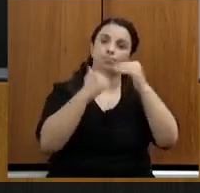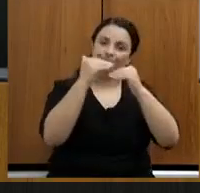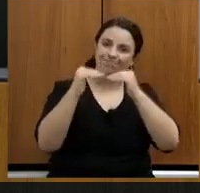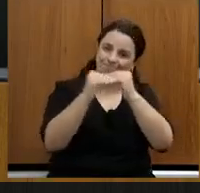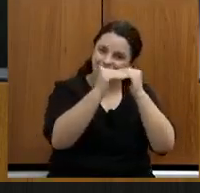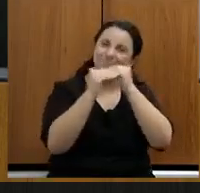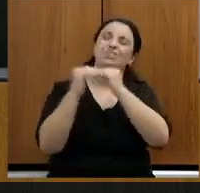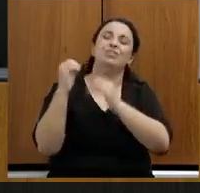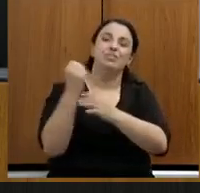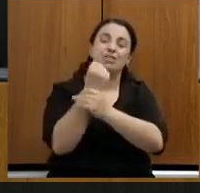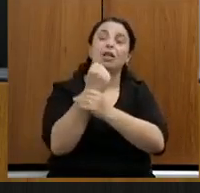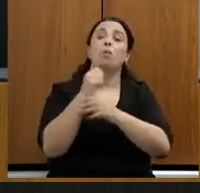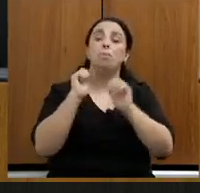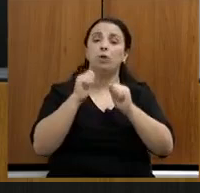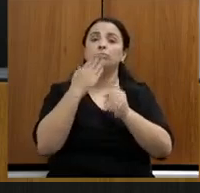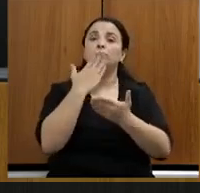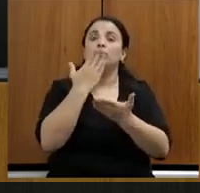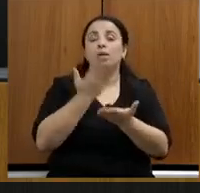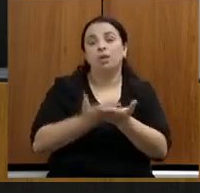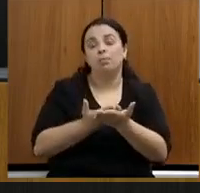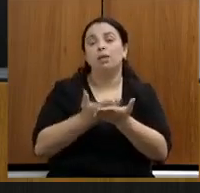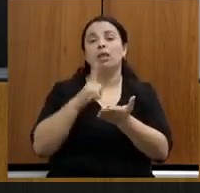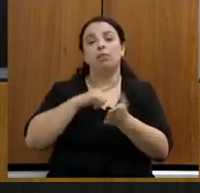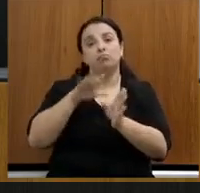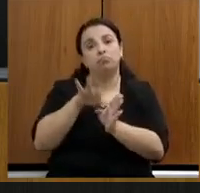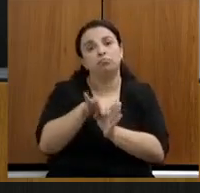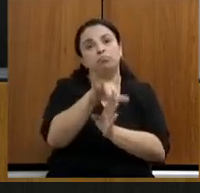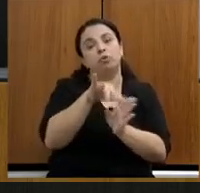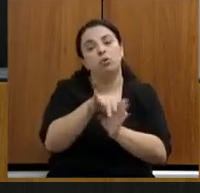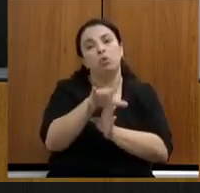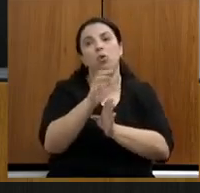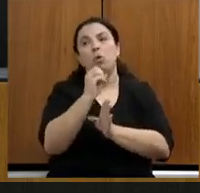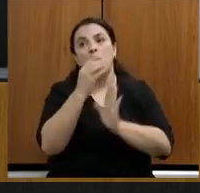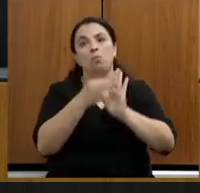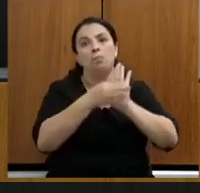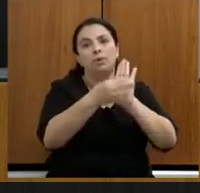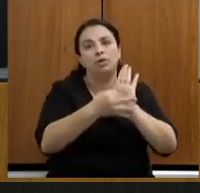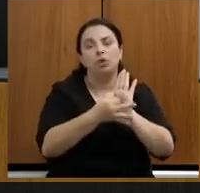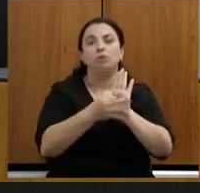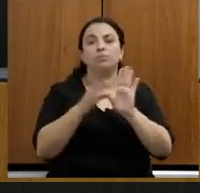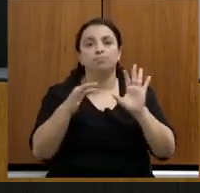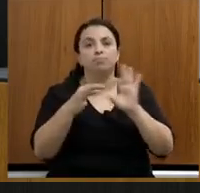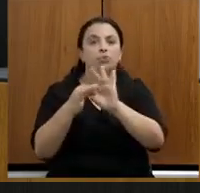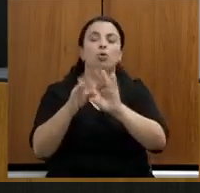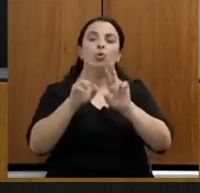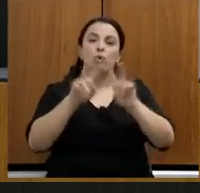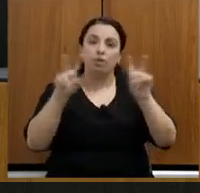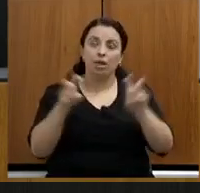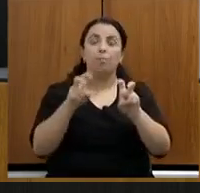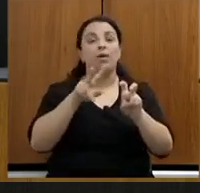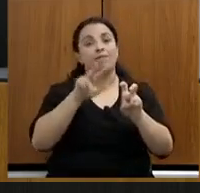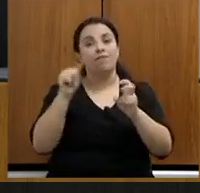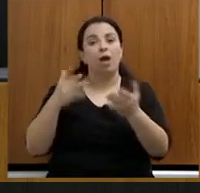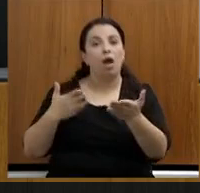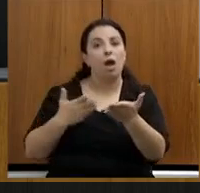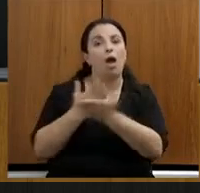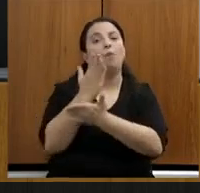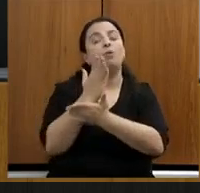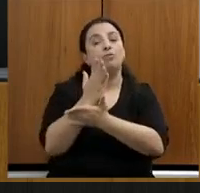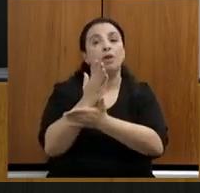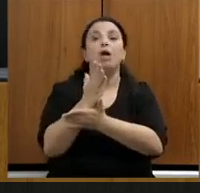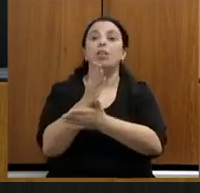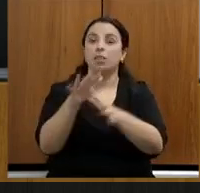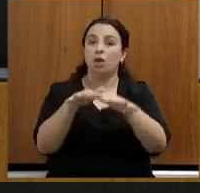contendo recomendações referentes ao tema abordado que serão deliberadas ao final da reunião, tendo